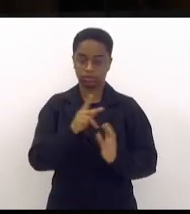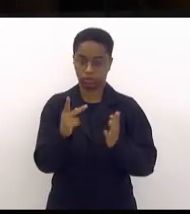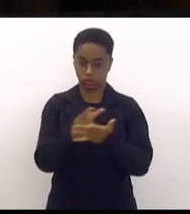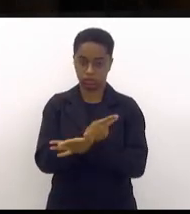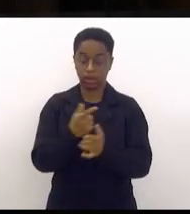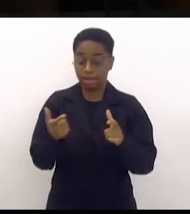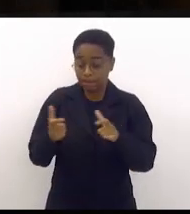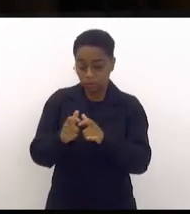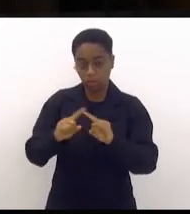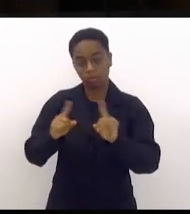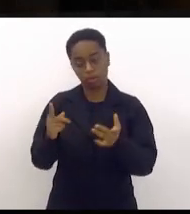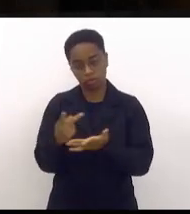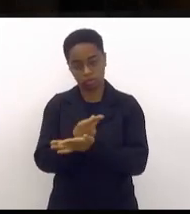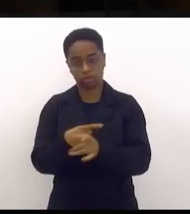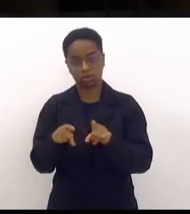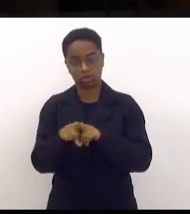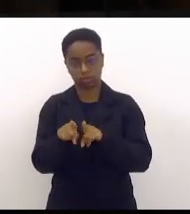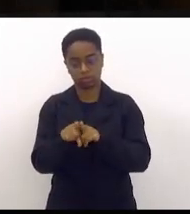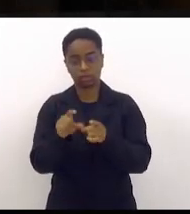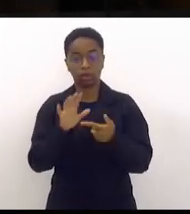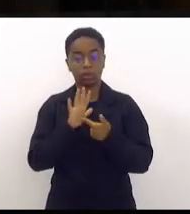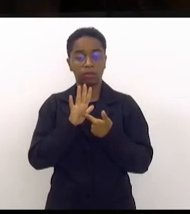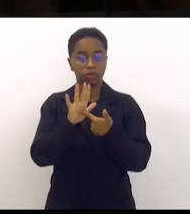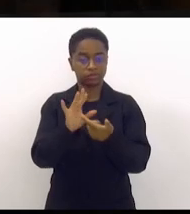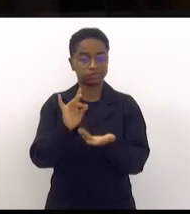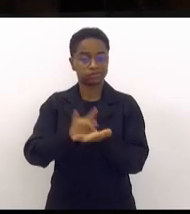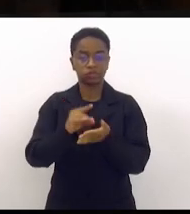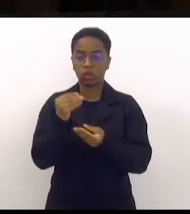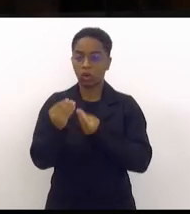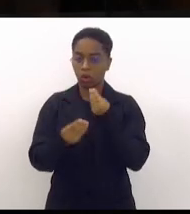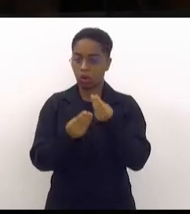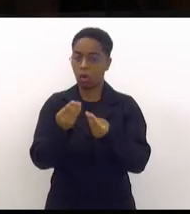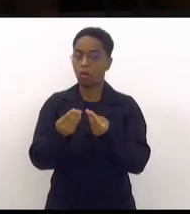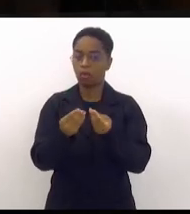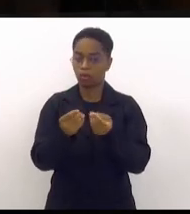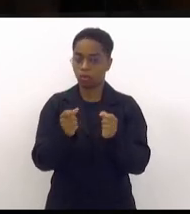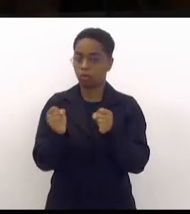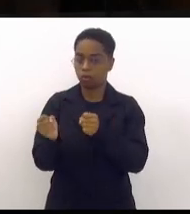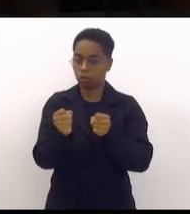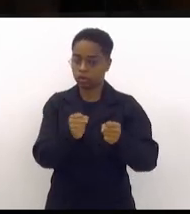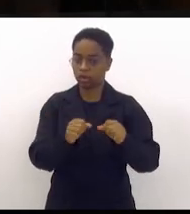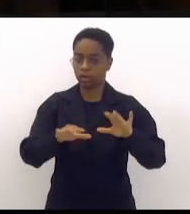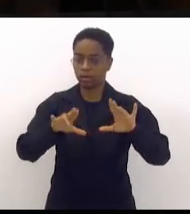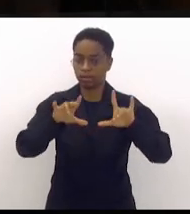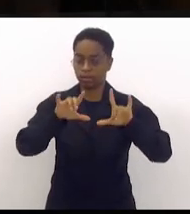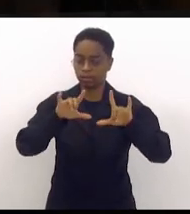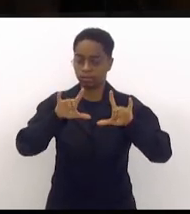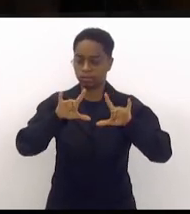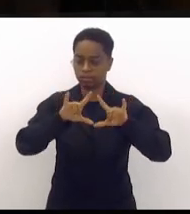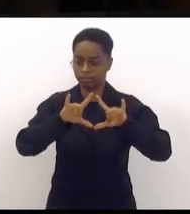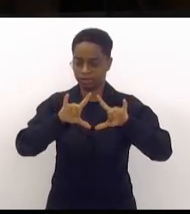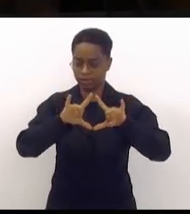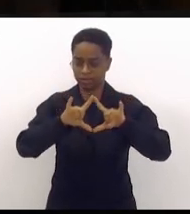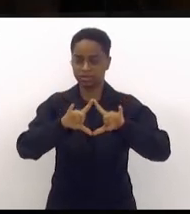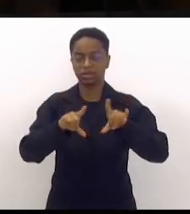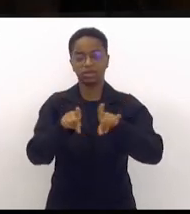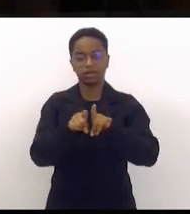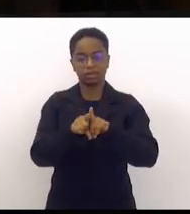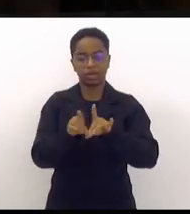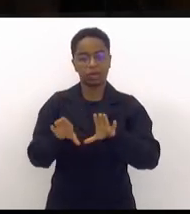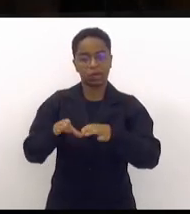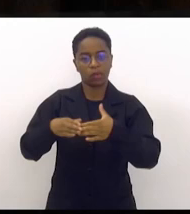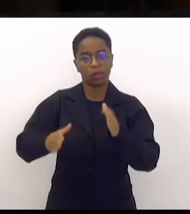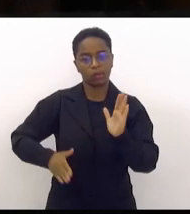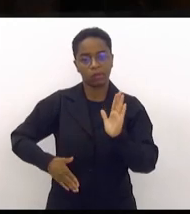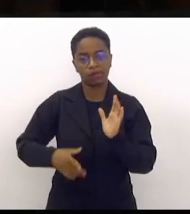mostra o poder bélico da milícia e do narco e como, no passar